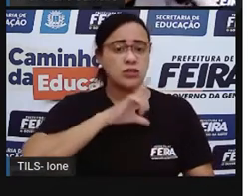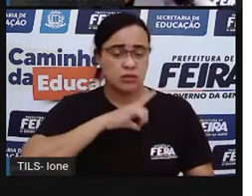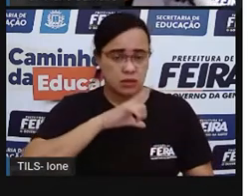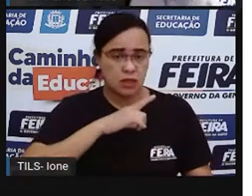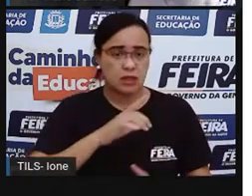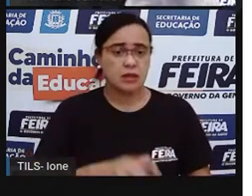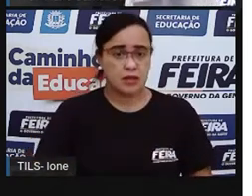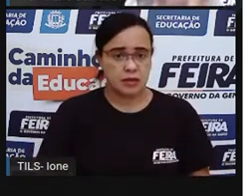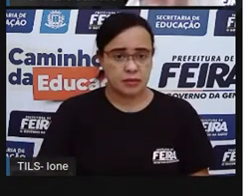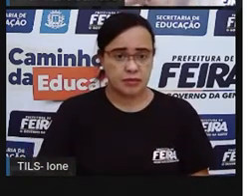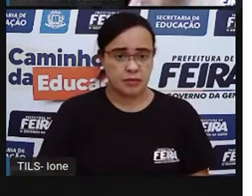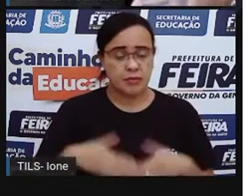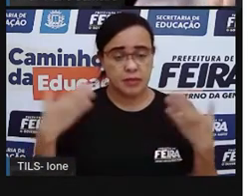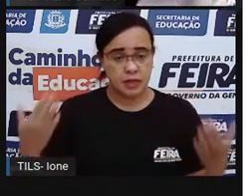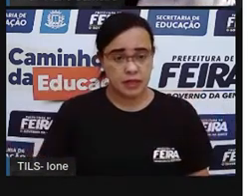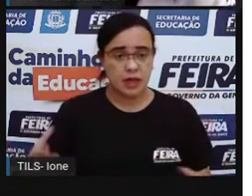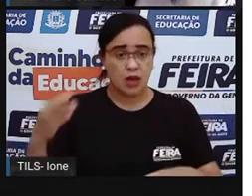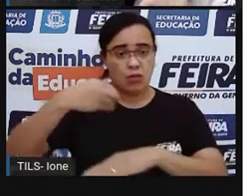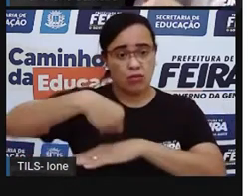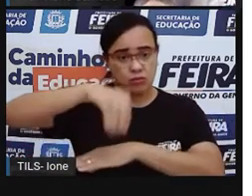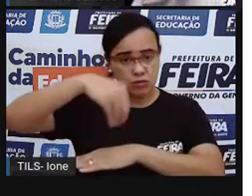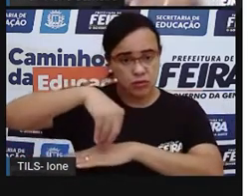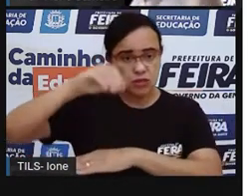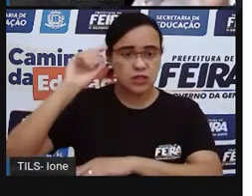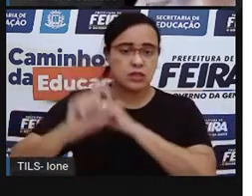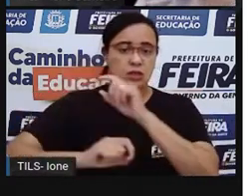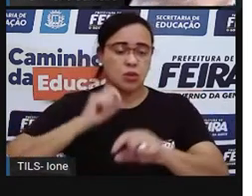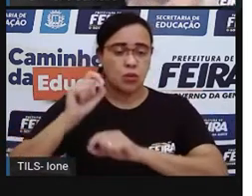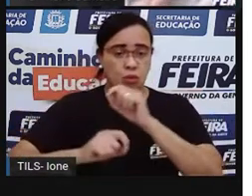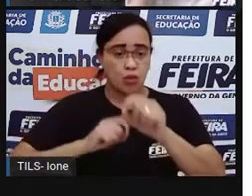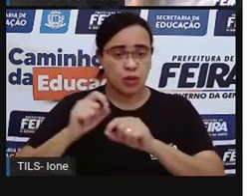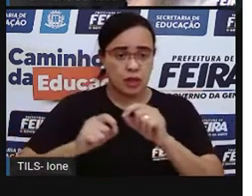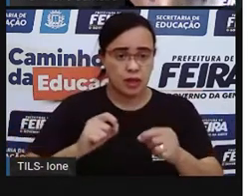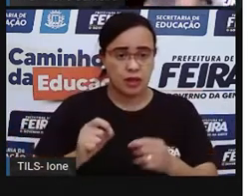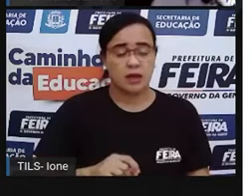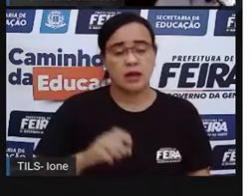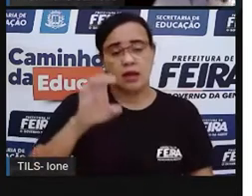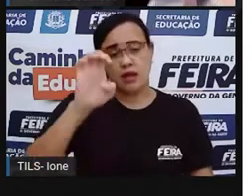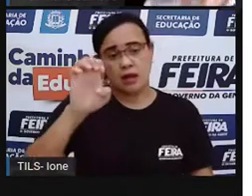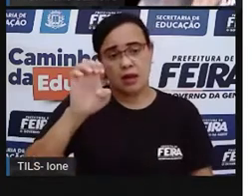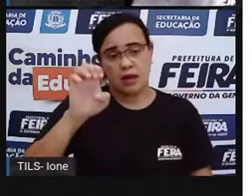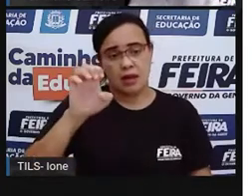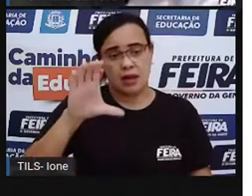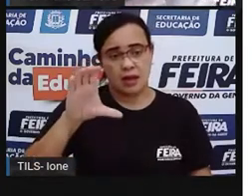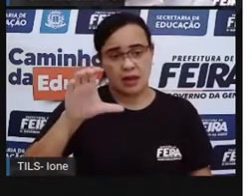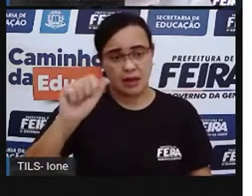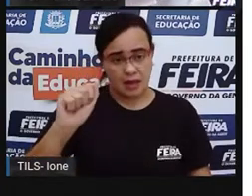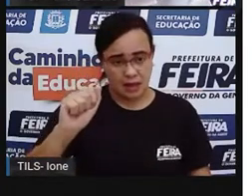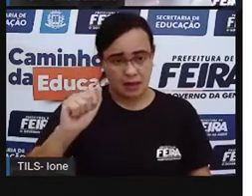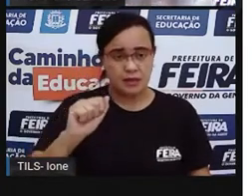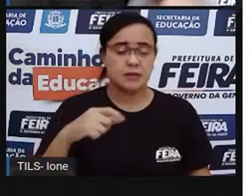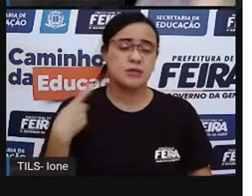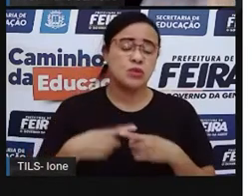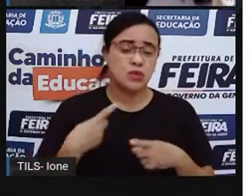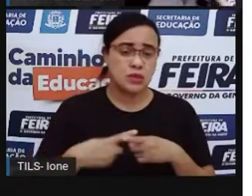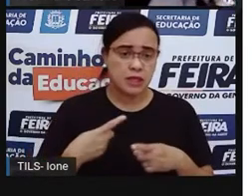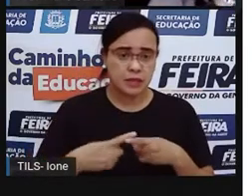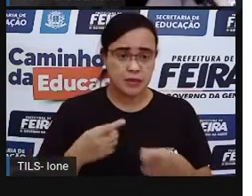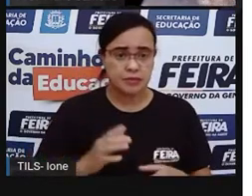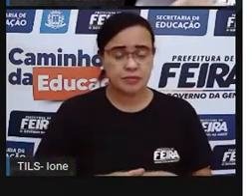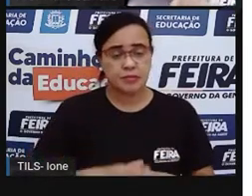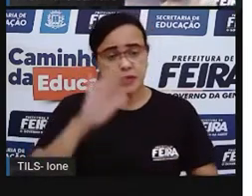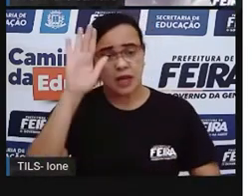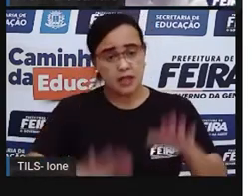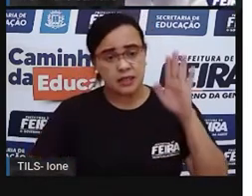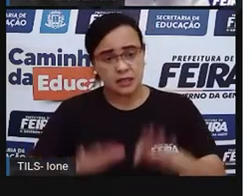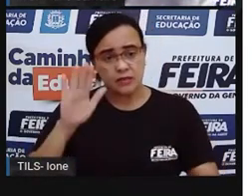dica para vocês. Porque nem sempre a PROC vai falar, né, o nome todo, Estatuto da Criança e do Adolescente. Às vezes,